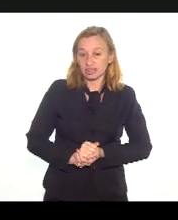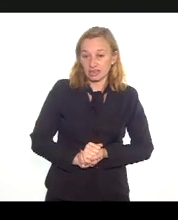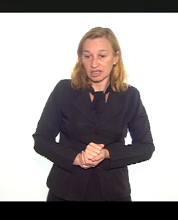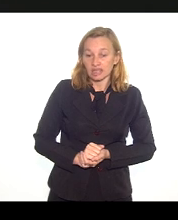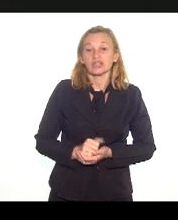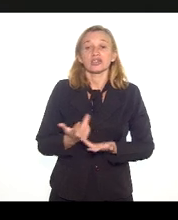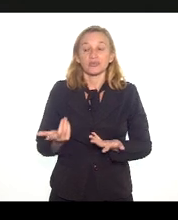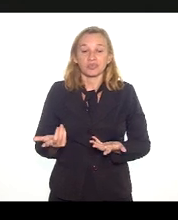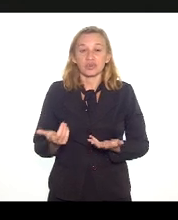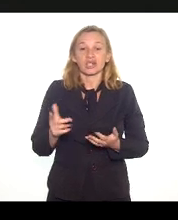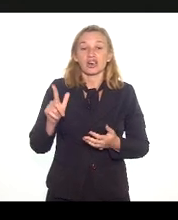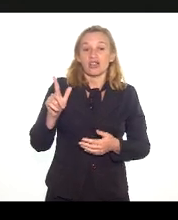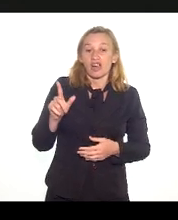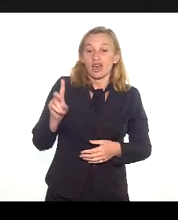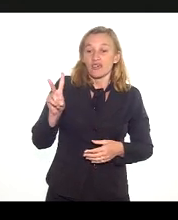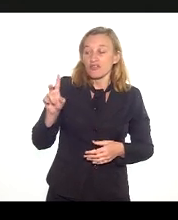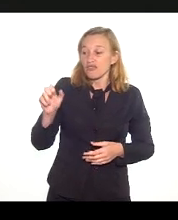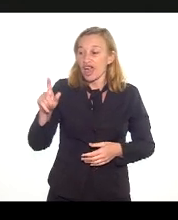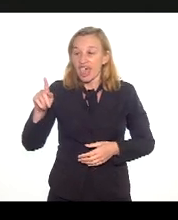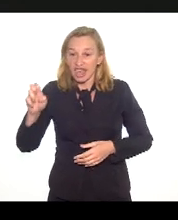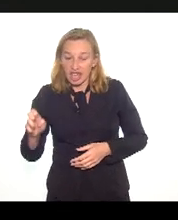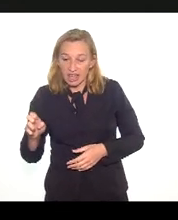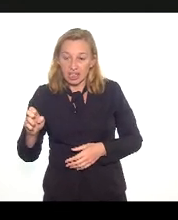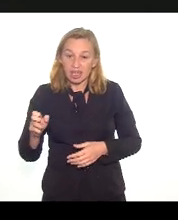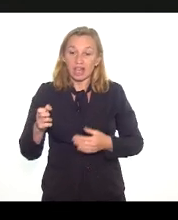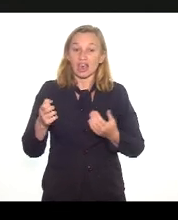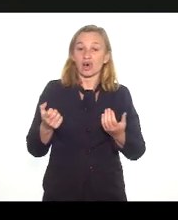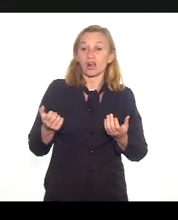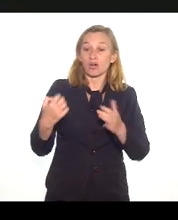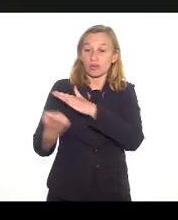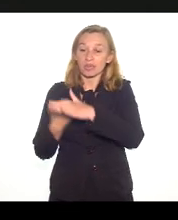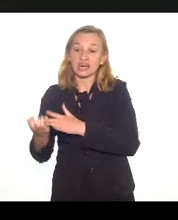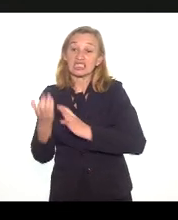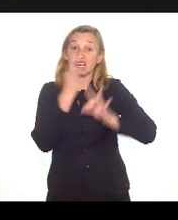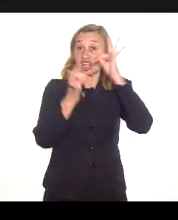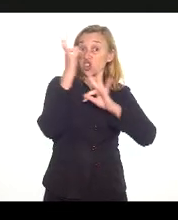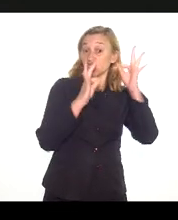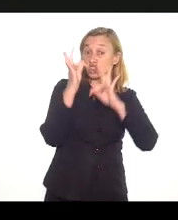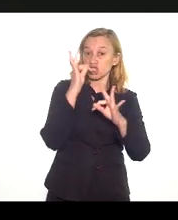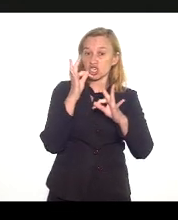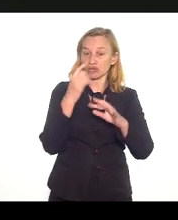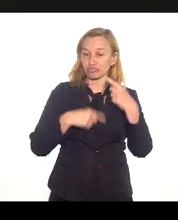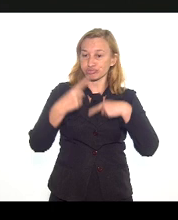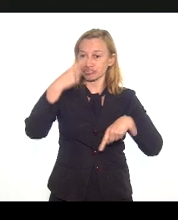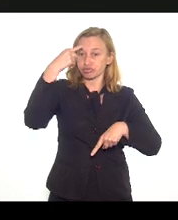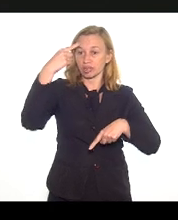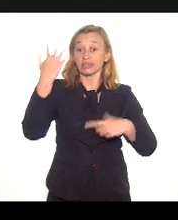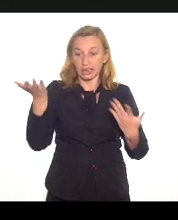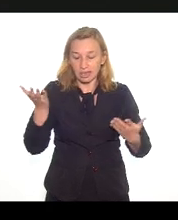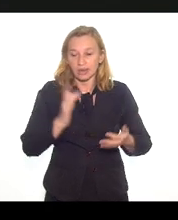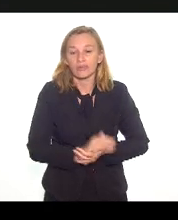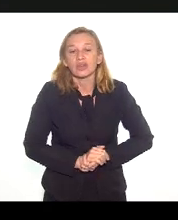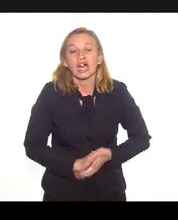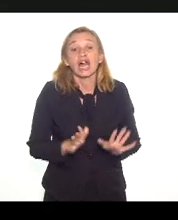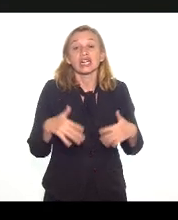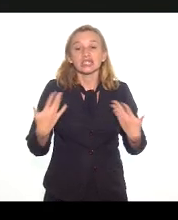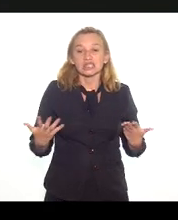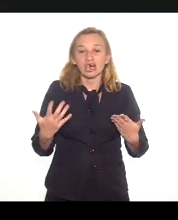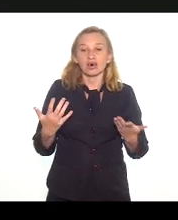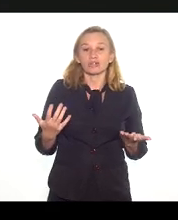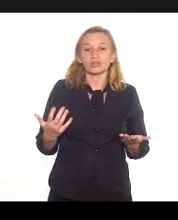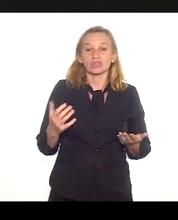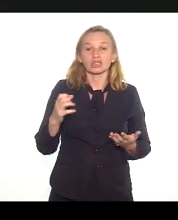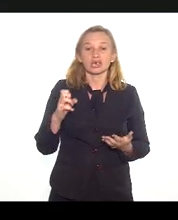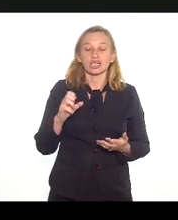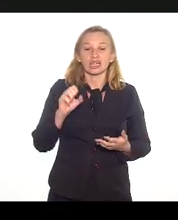WEG, que é uma empresa de padrão mundial com tecnologia muito avançada, crise, então, entidades como